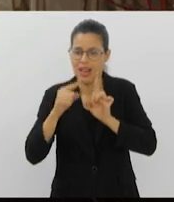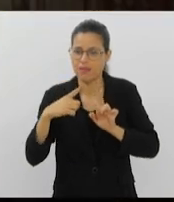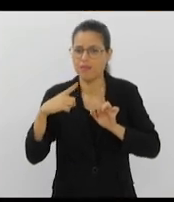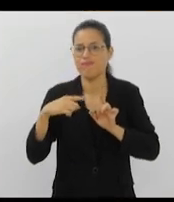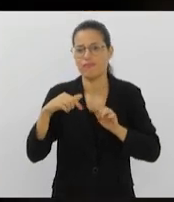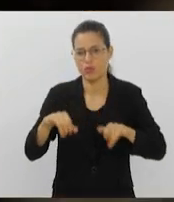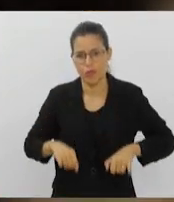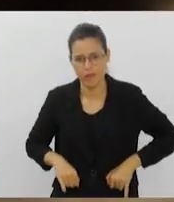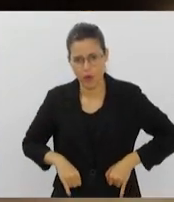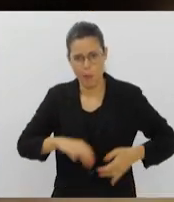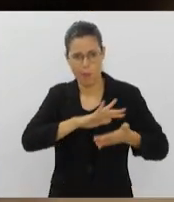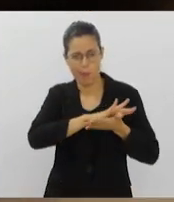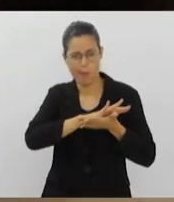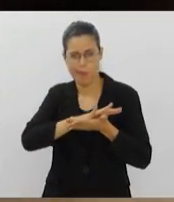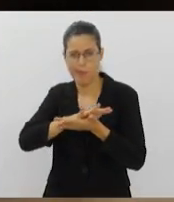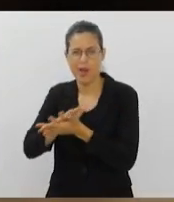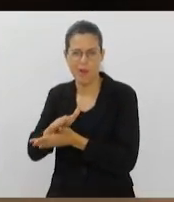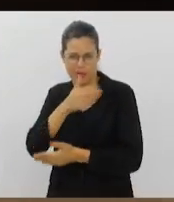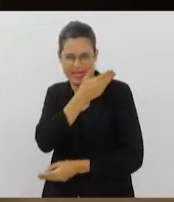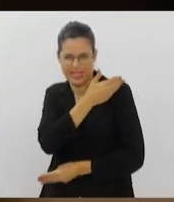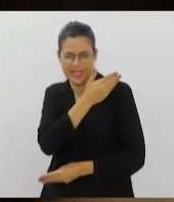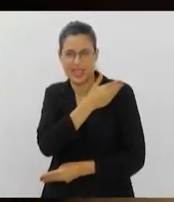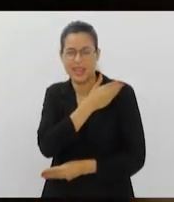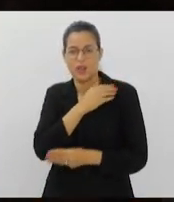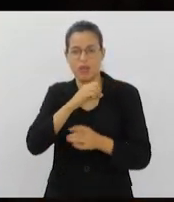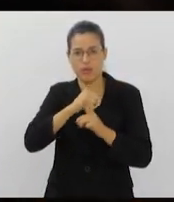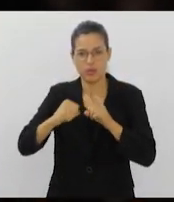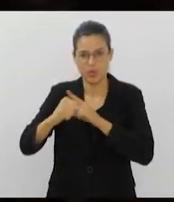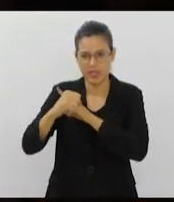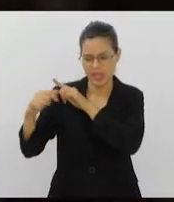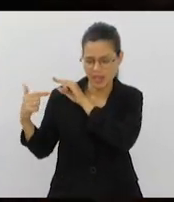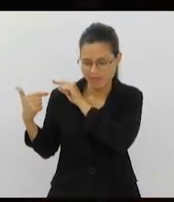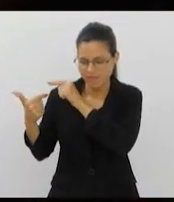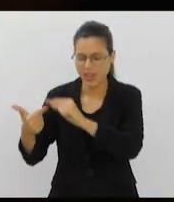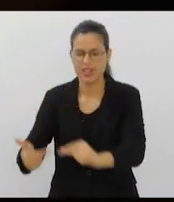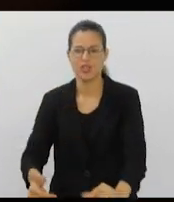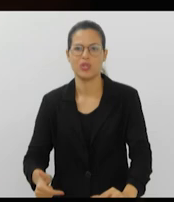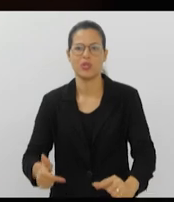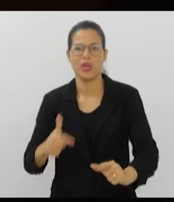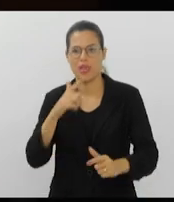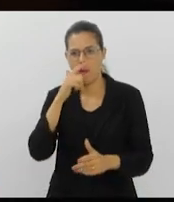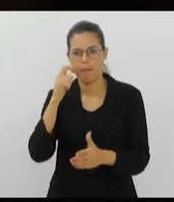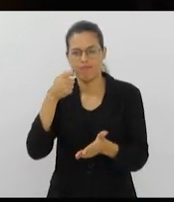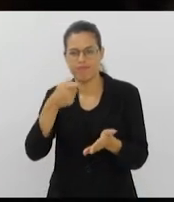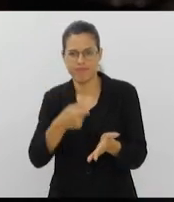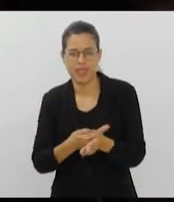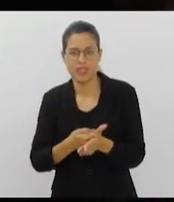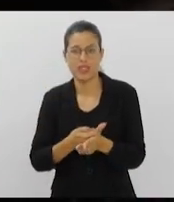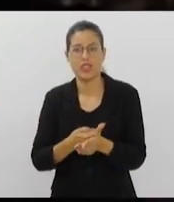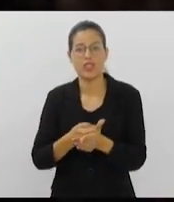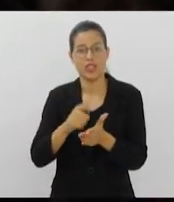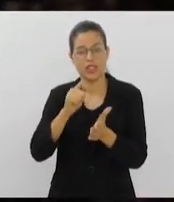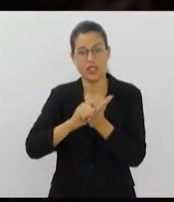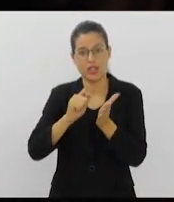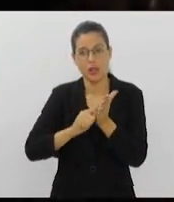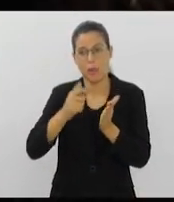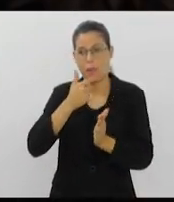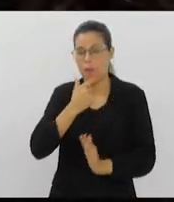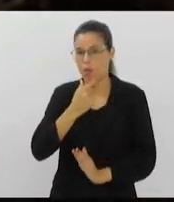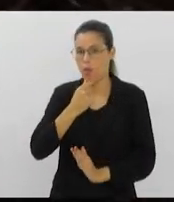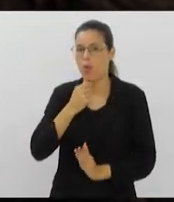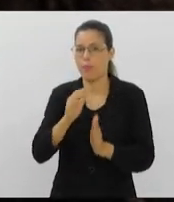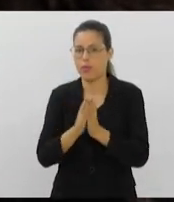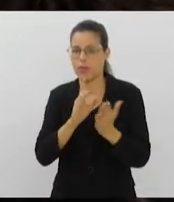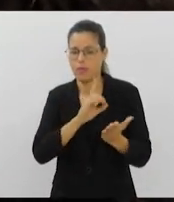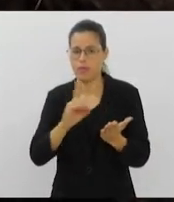uma sociedade conservadora, patriarcal e machista. A história milenária, escrita por homens na Bíblia, na peça é contada